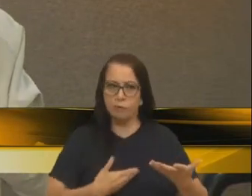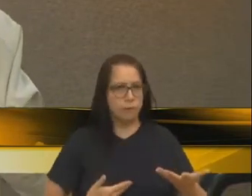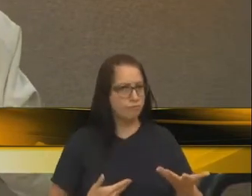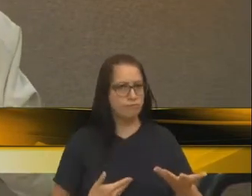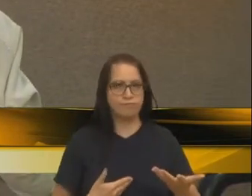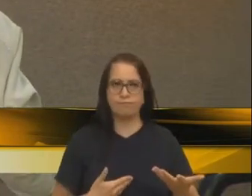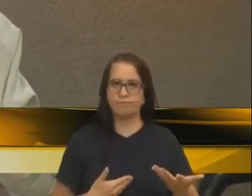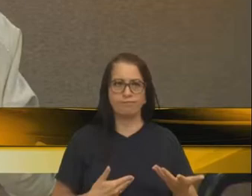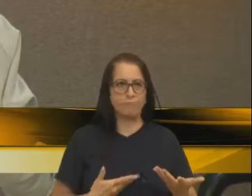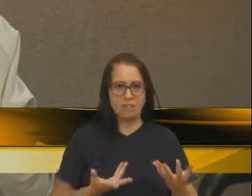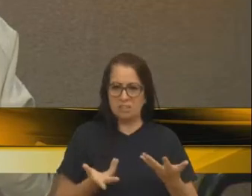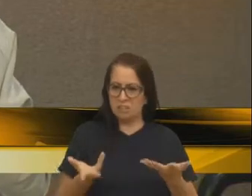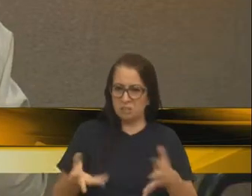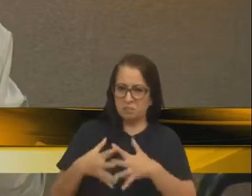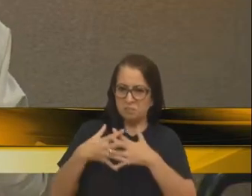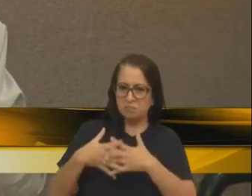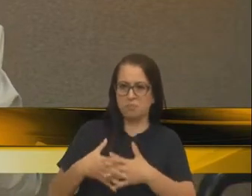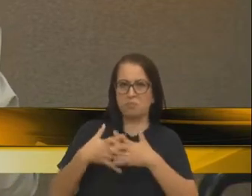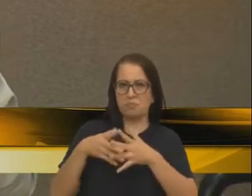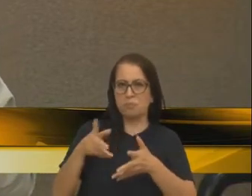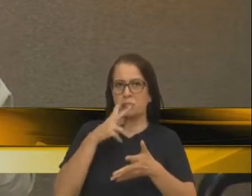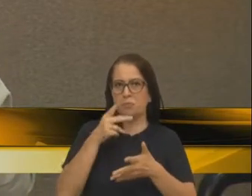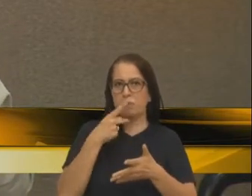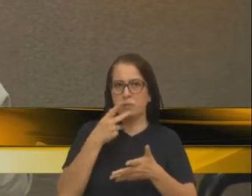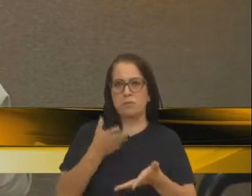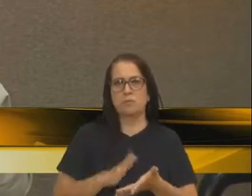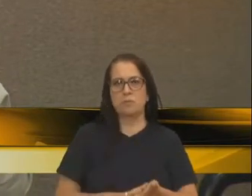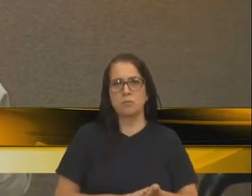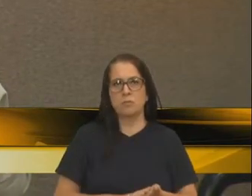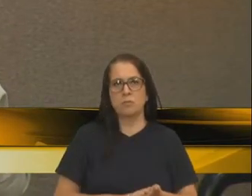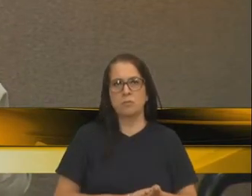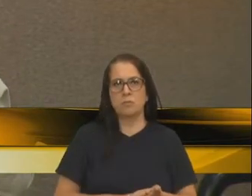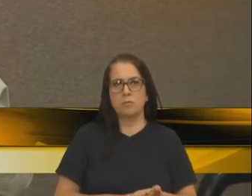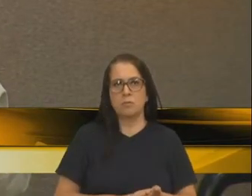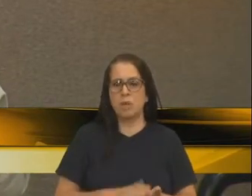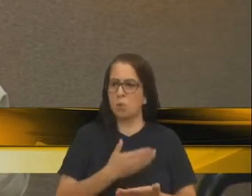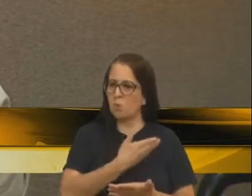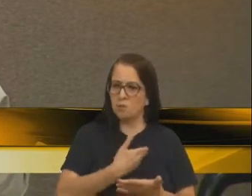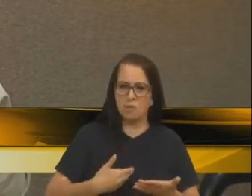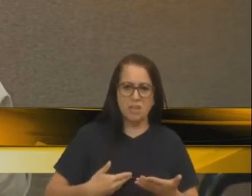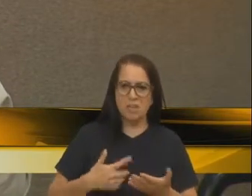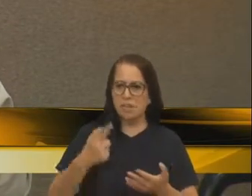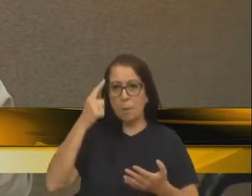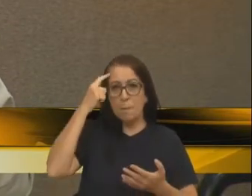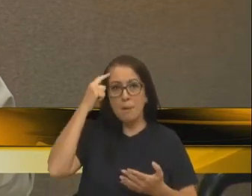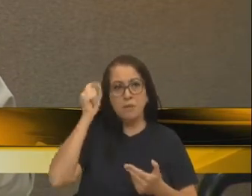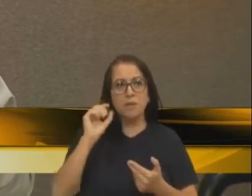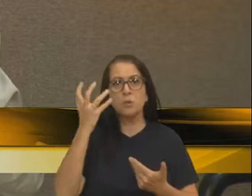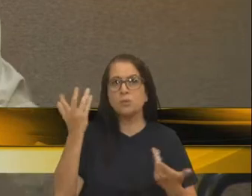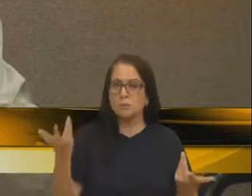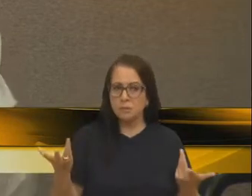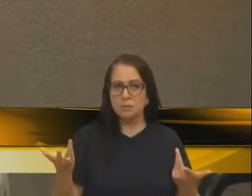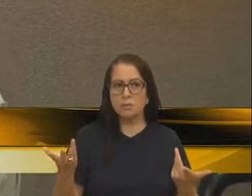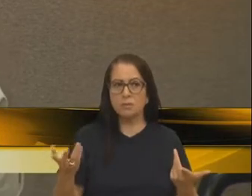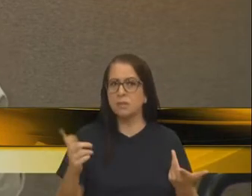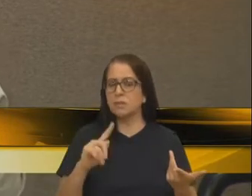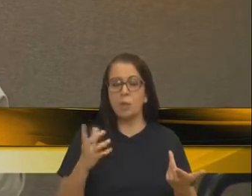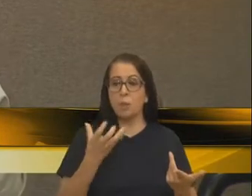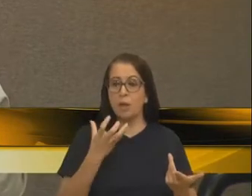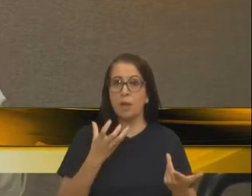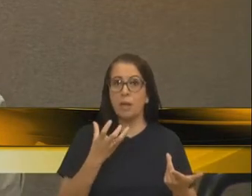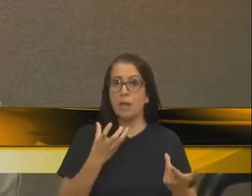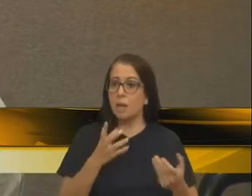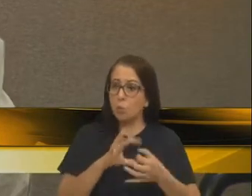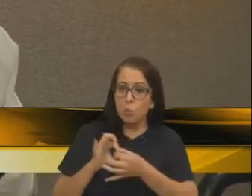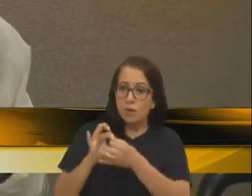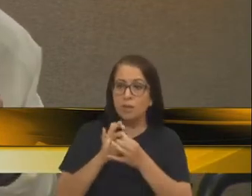desastrado como esse, eu já falei outras vezes. É um governo inconsequente. Ele não quer unir a cidade.